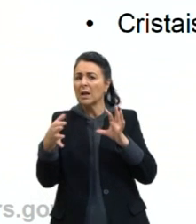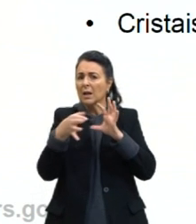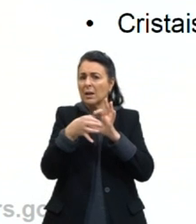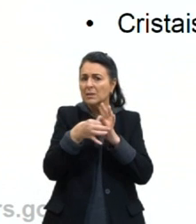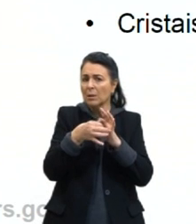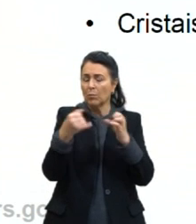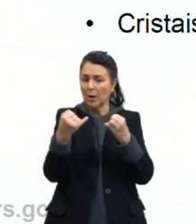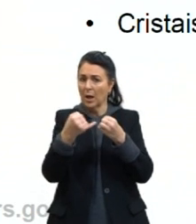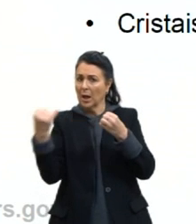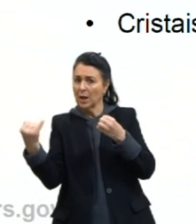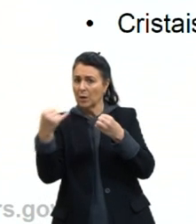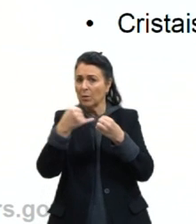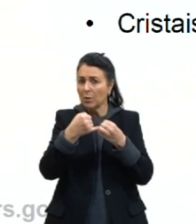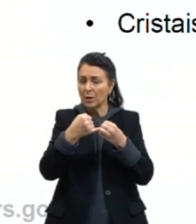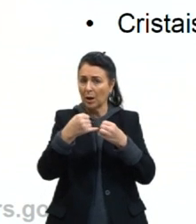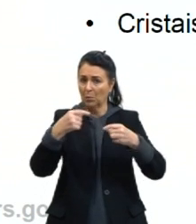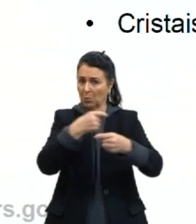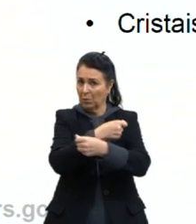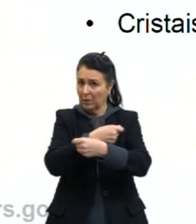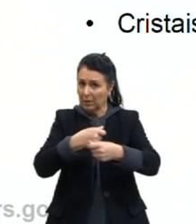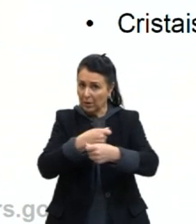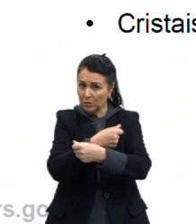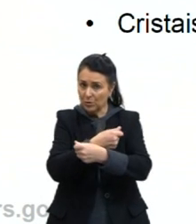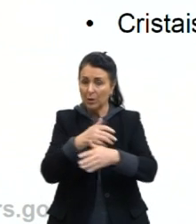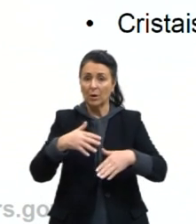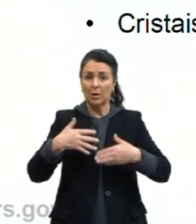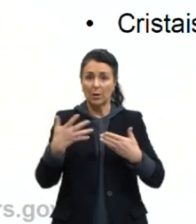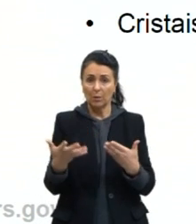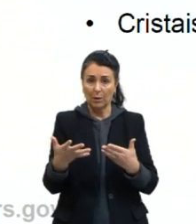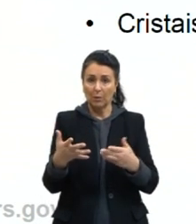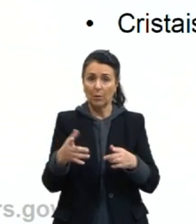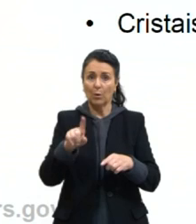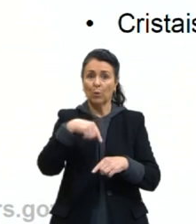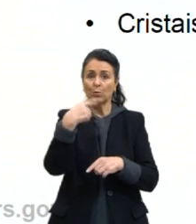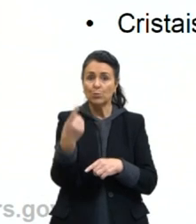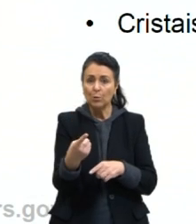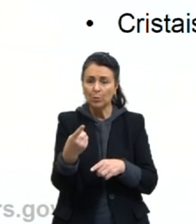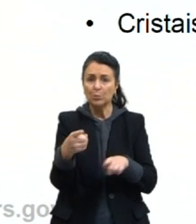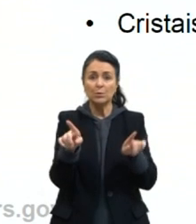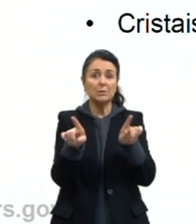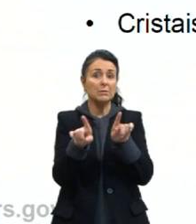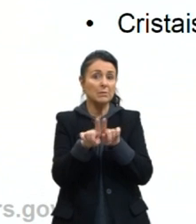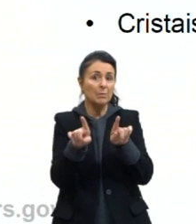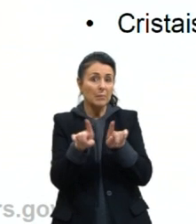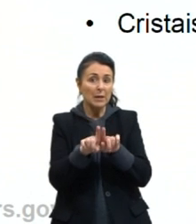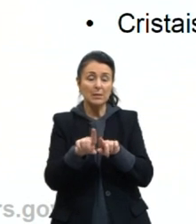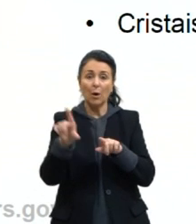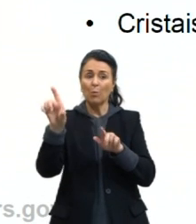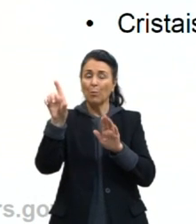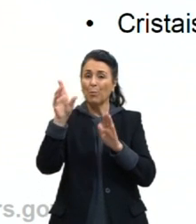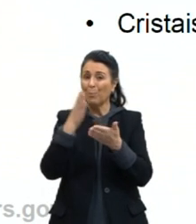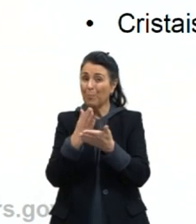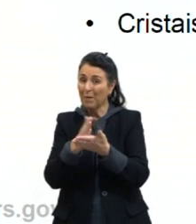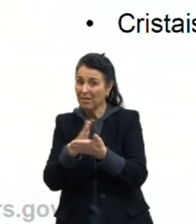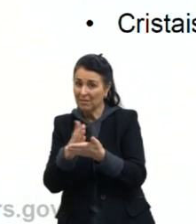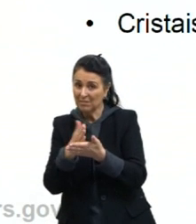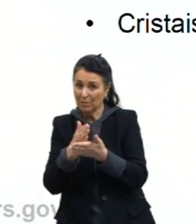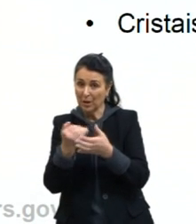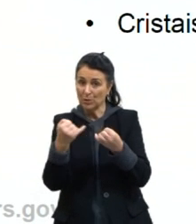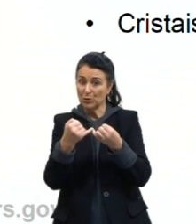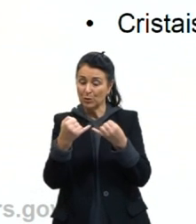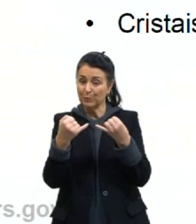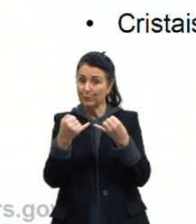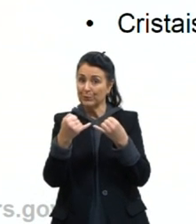ligação covalente, enfim. Outros compostos inorgânicos são parcialmente iônicos, porque pode ocorrer mais de uma